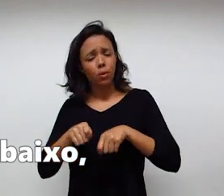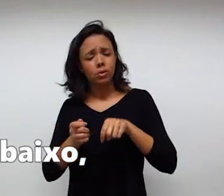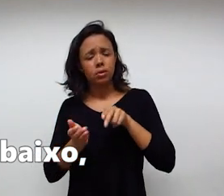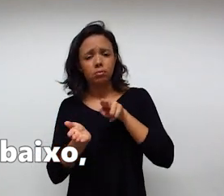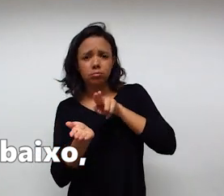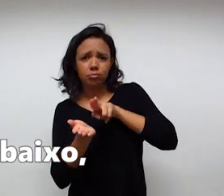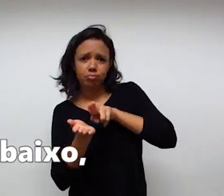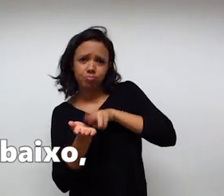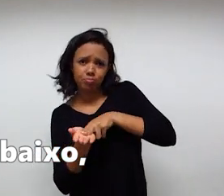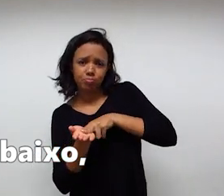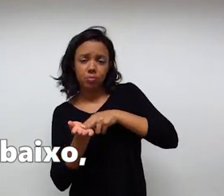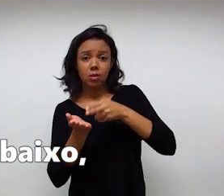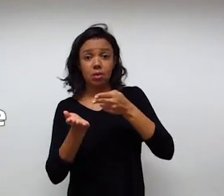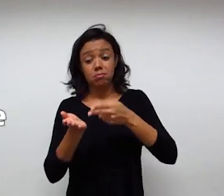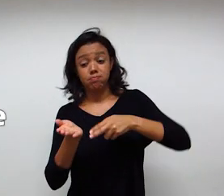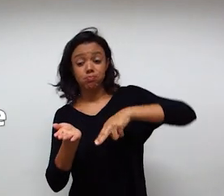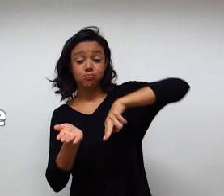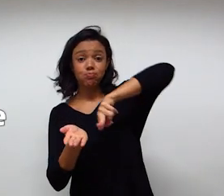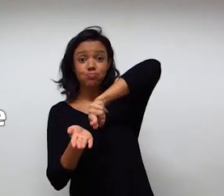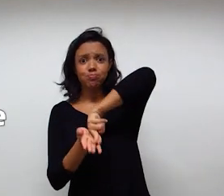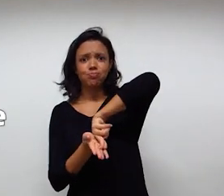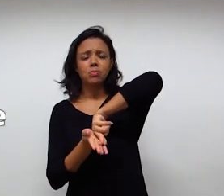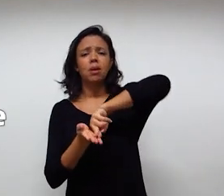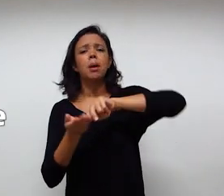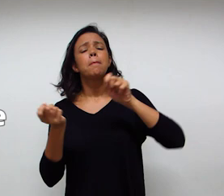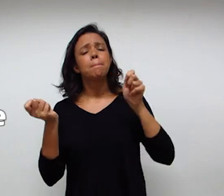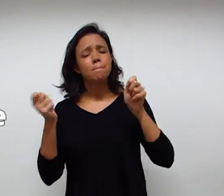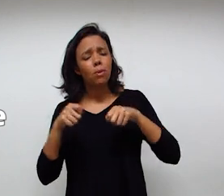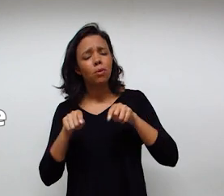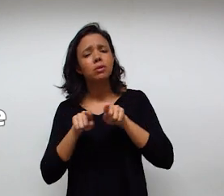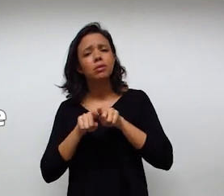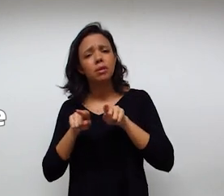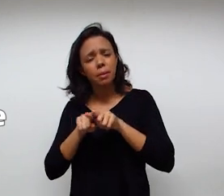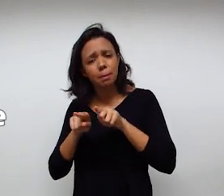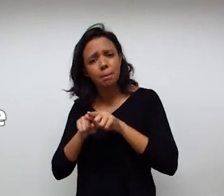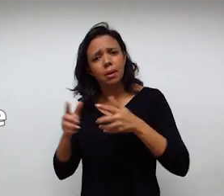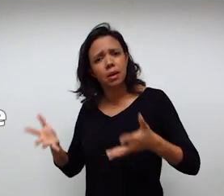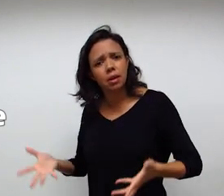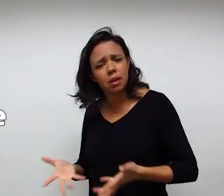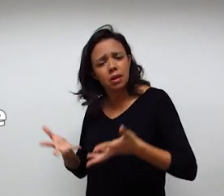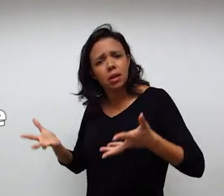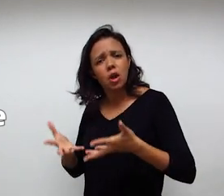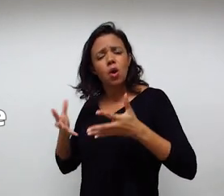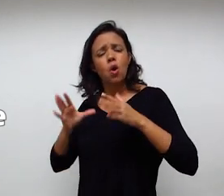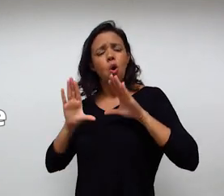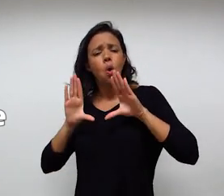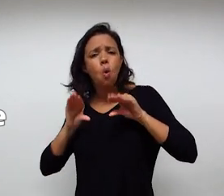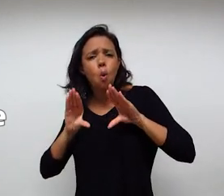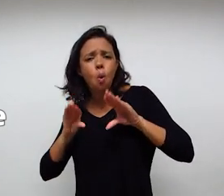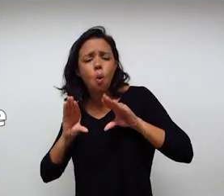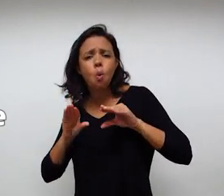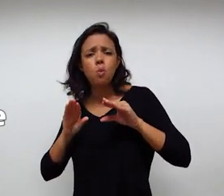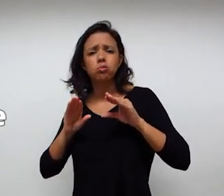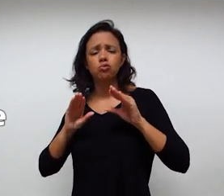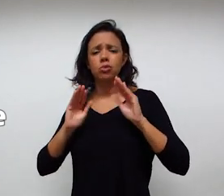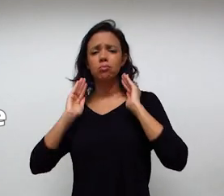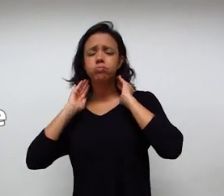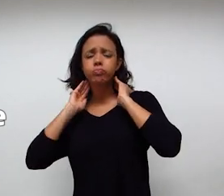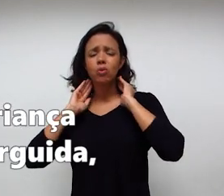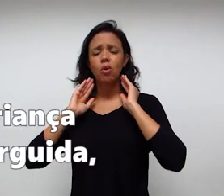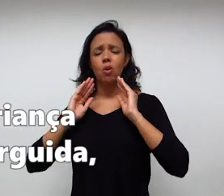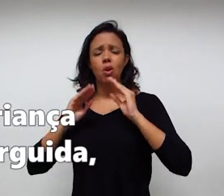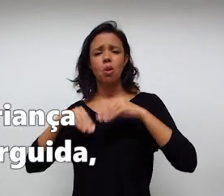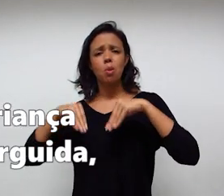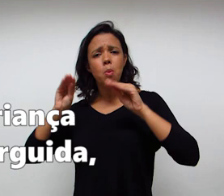barriguinha para baixo, ele pode ser estimulado através do uso de rolos, colchas, travesseiros,